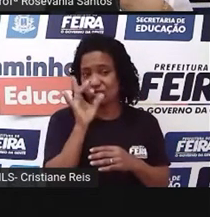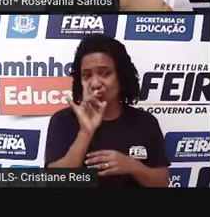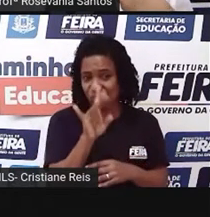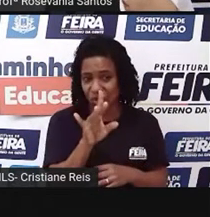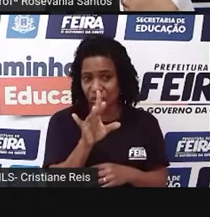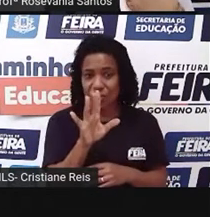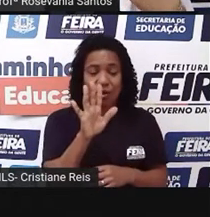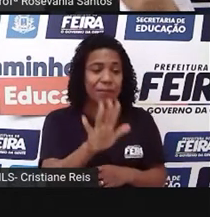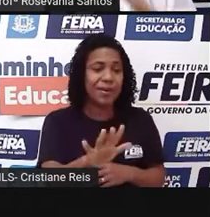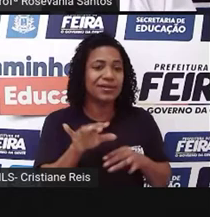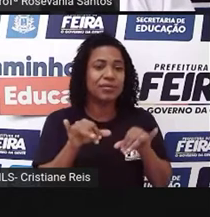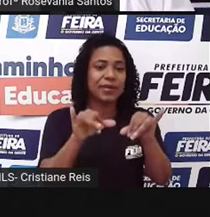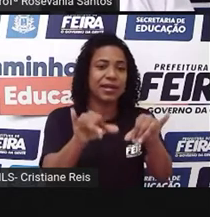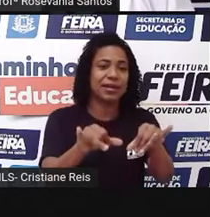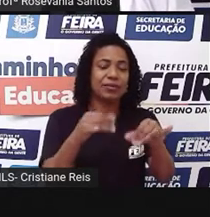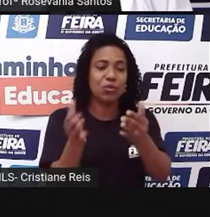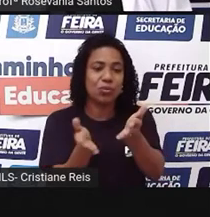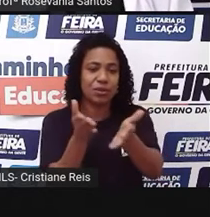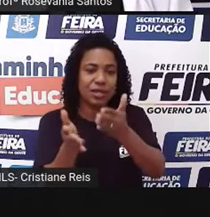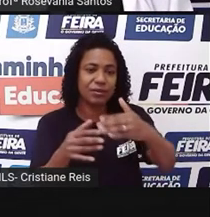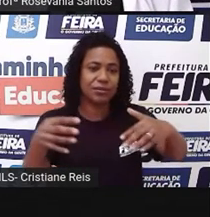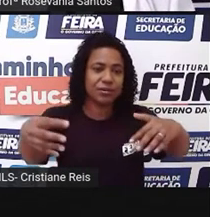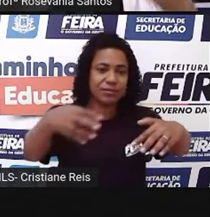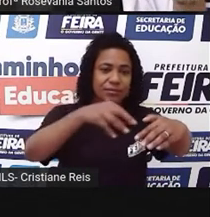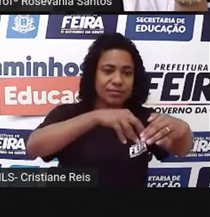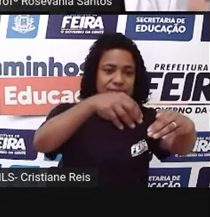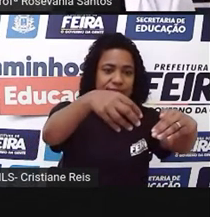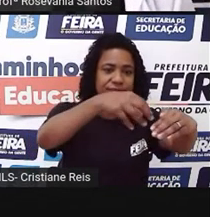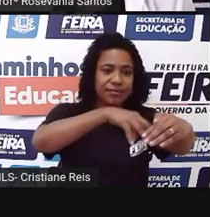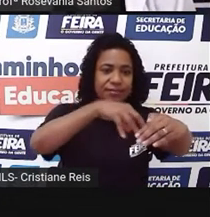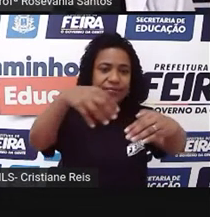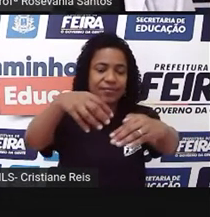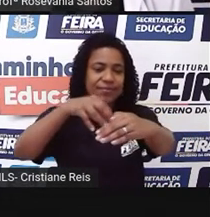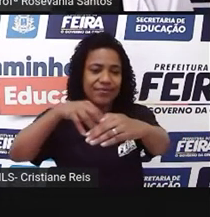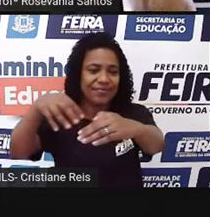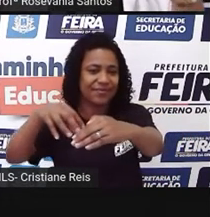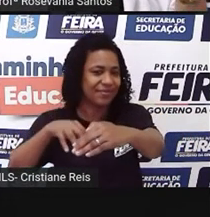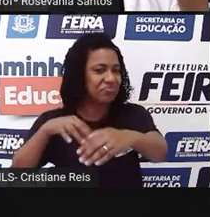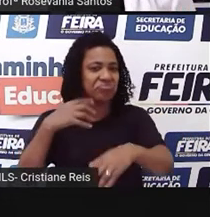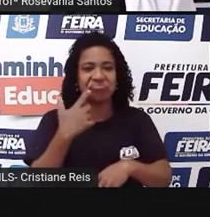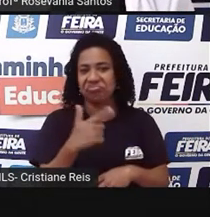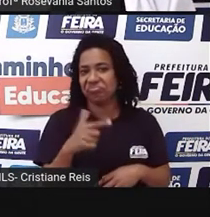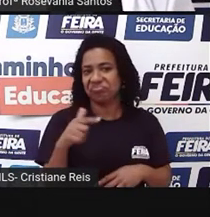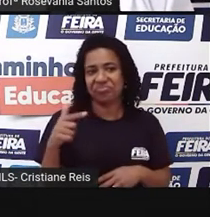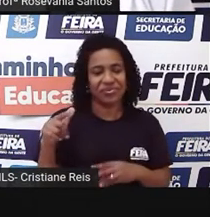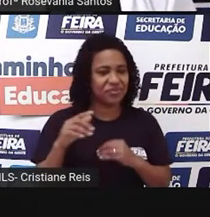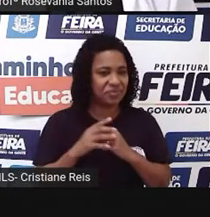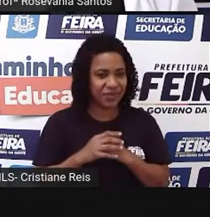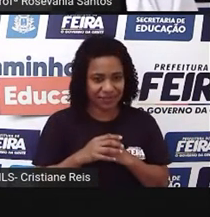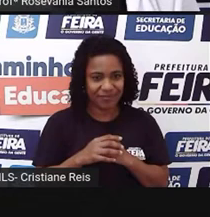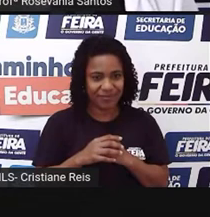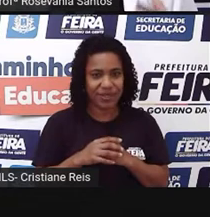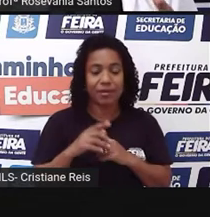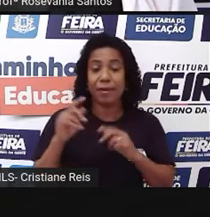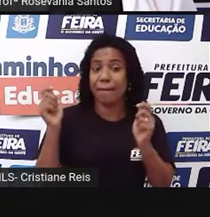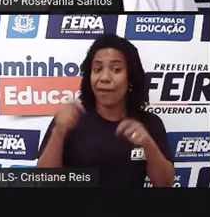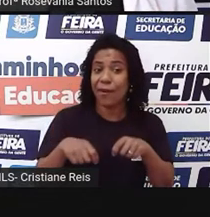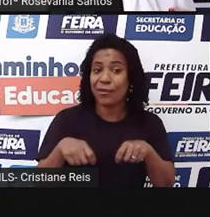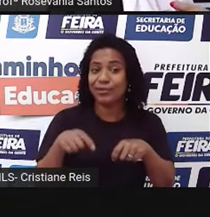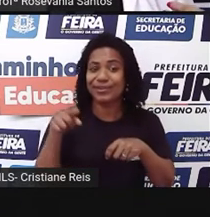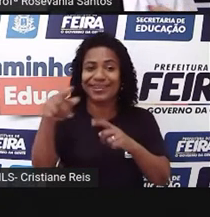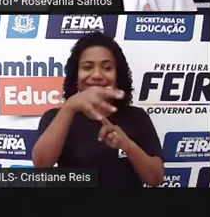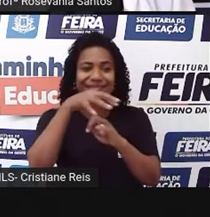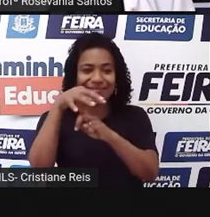aquele cuidado, até também do próprio vendedor ligar, olha a dona fulana, aquela mercadoria que a senhora, né?